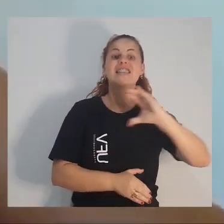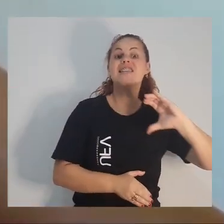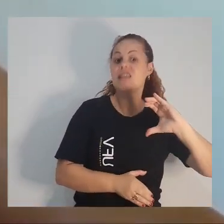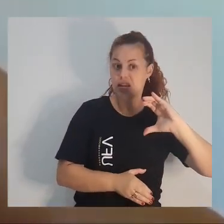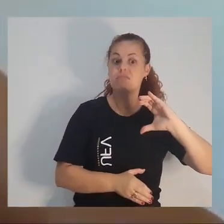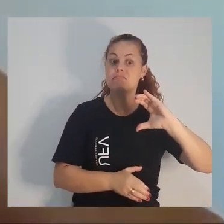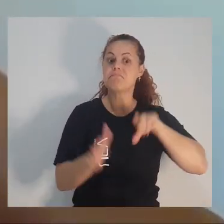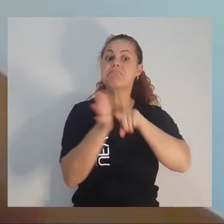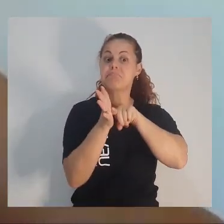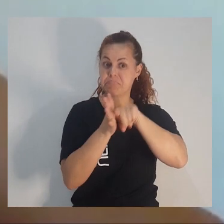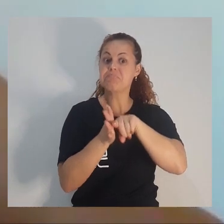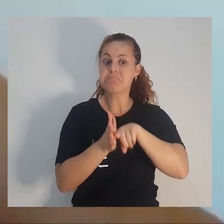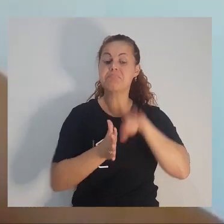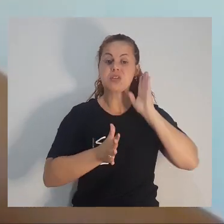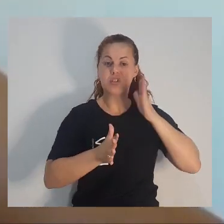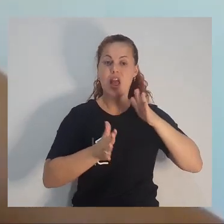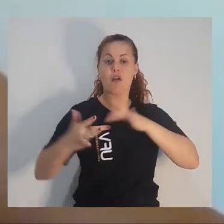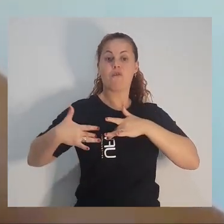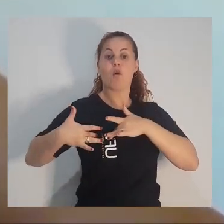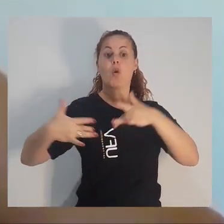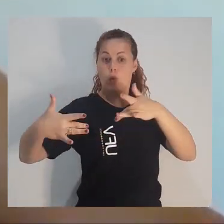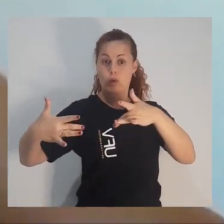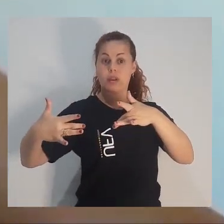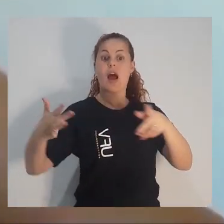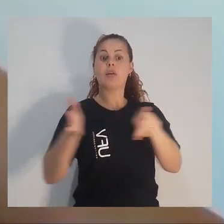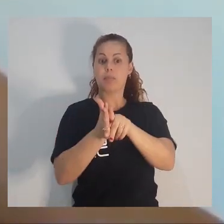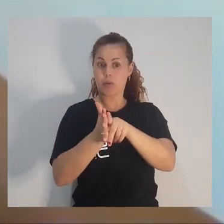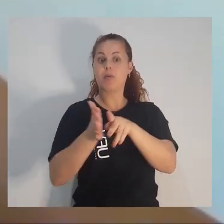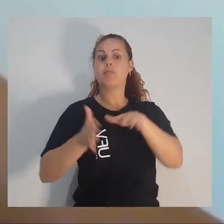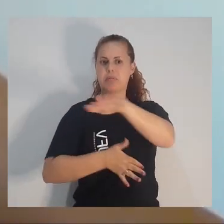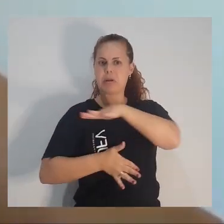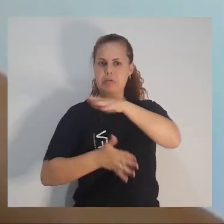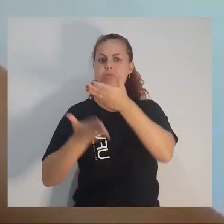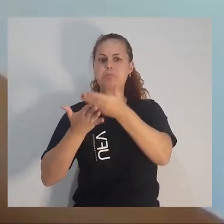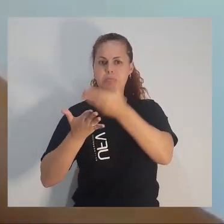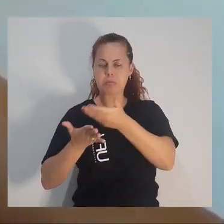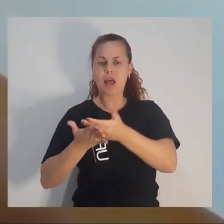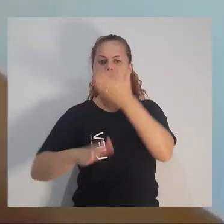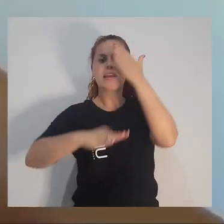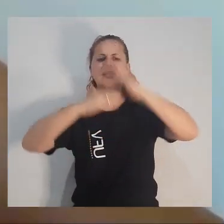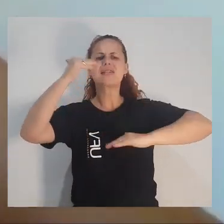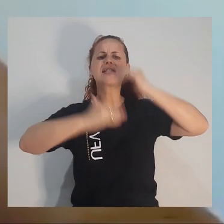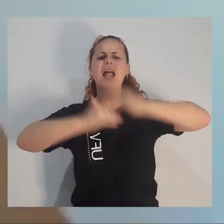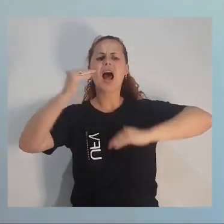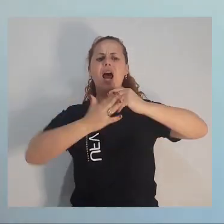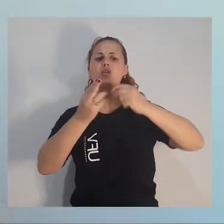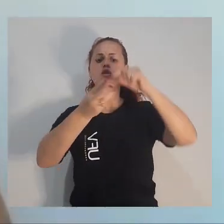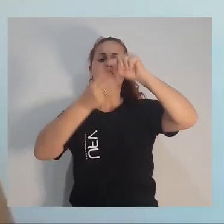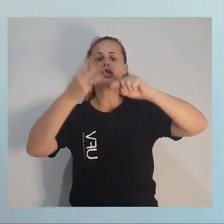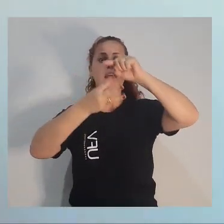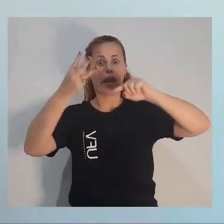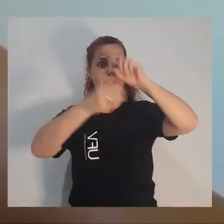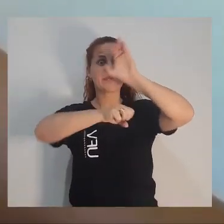Fui voluntária na Fundação Estudar, fiz estágio em três cargos diferentes lá no